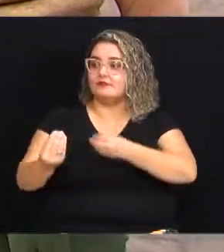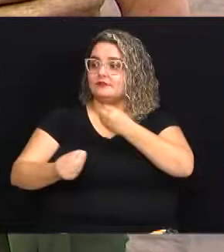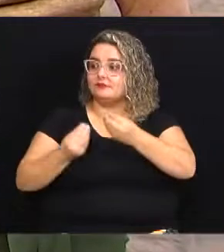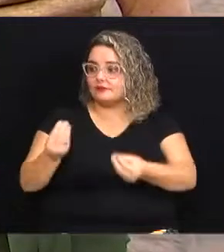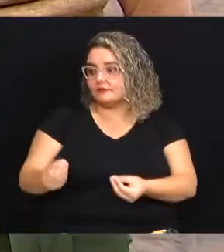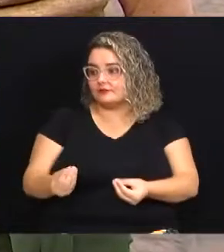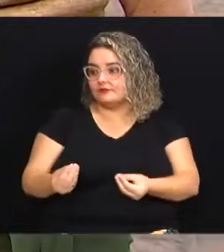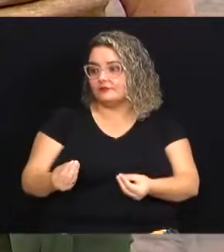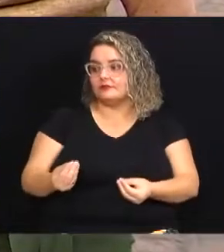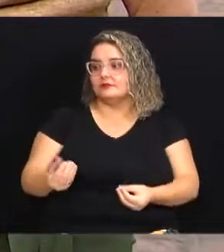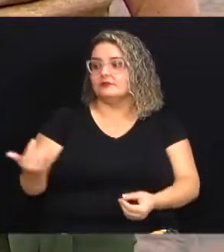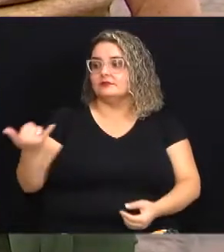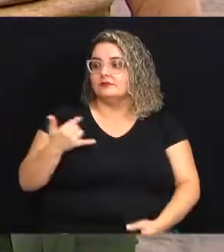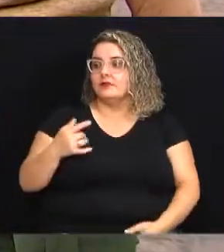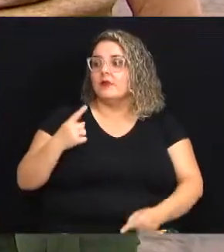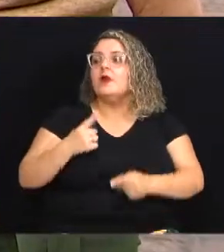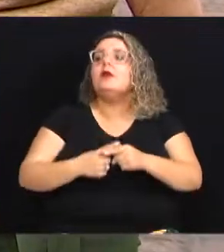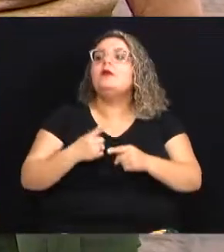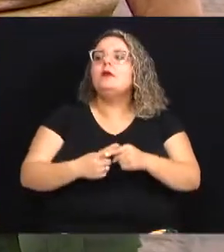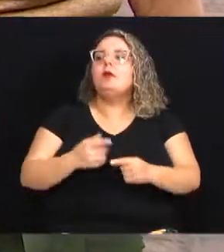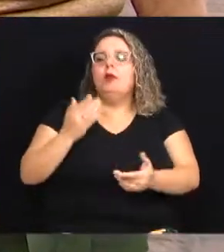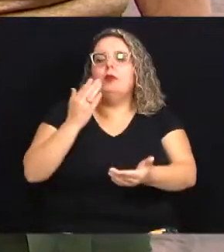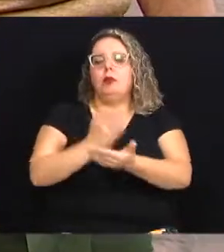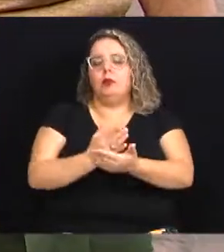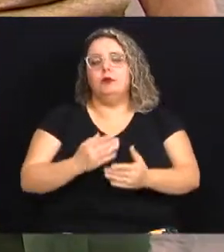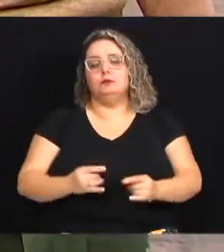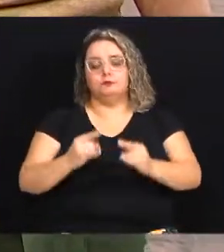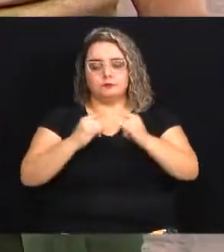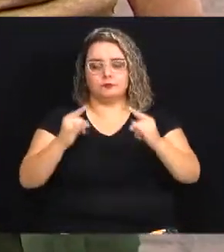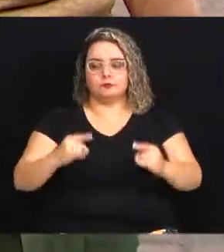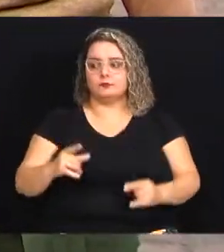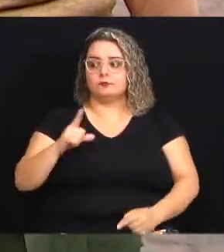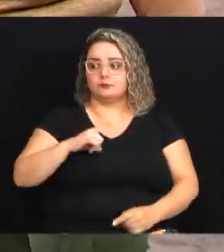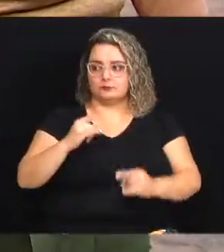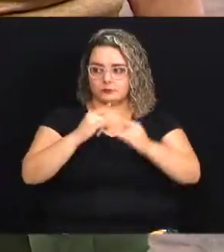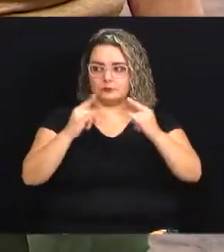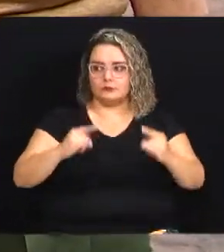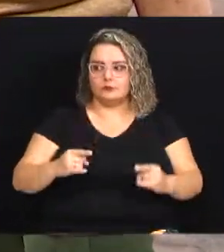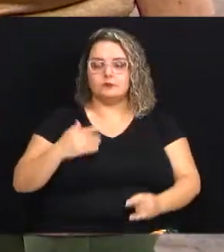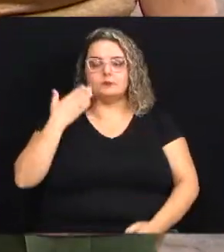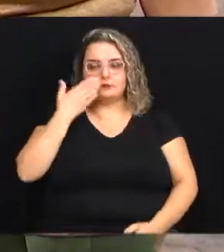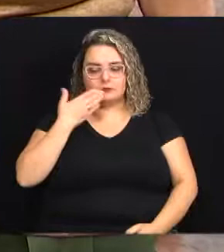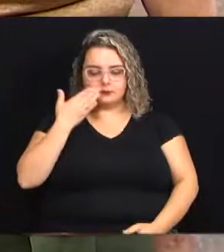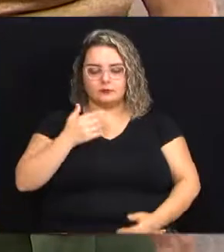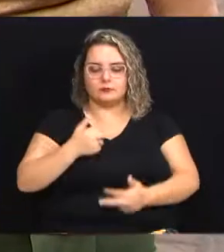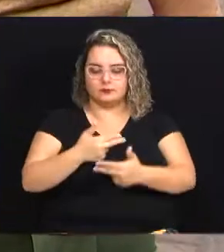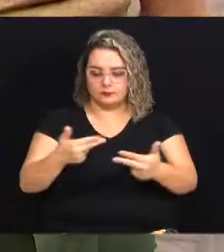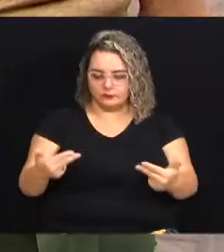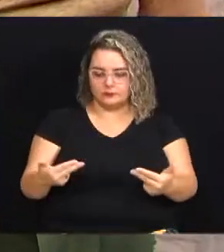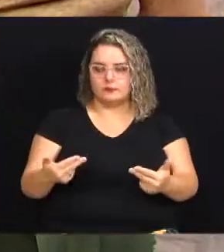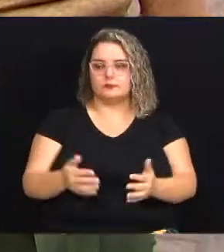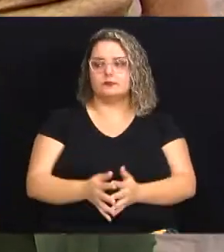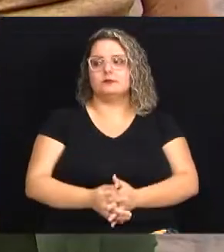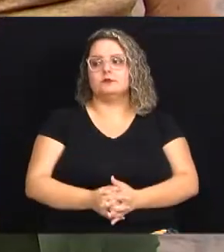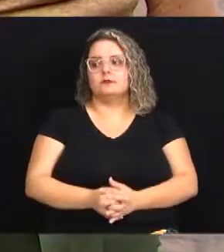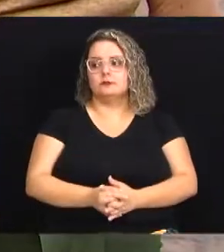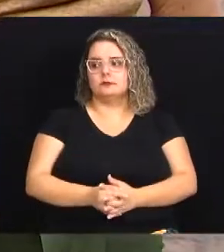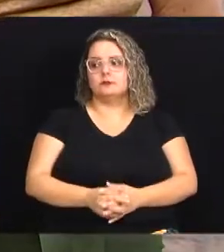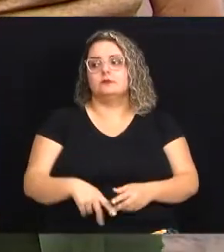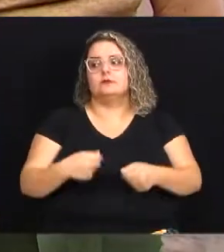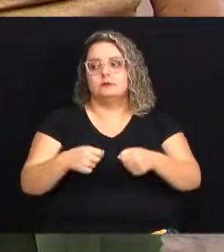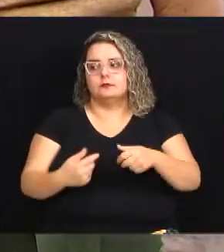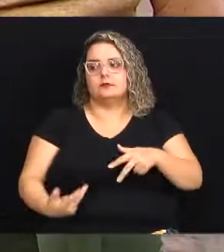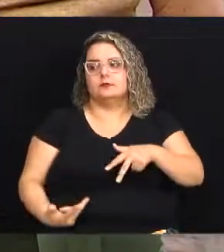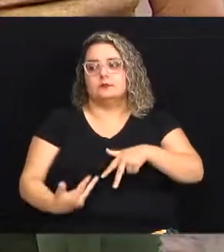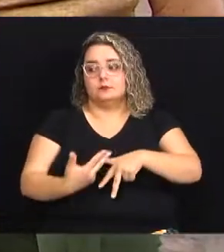como que era o seu negócio aqui? conta pra mim por que que você deixou de expor? é eu tinha uma barraca de doces né e aí eu tive que